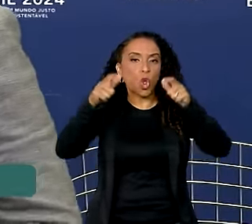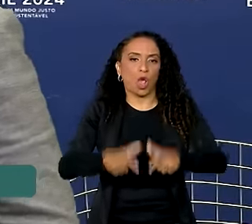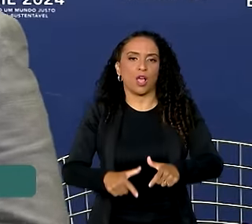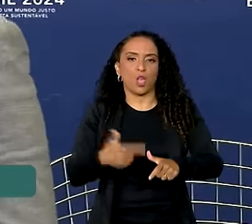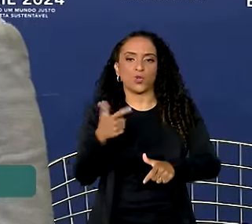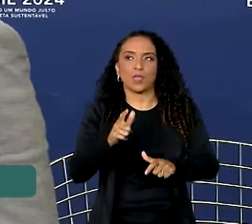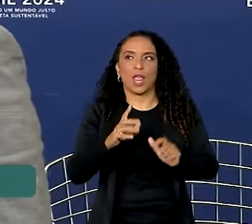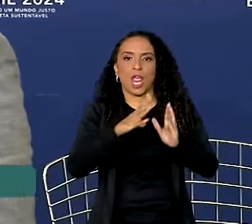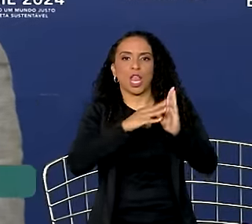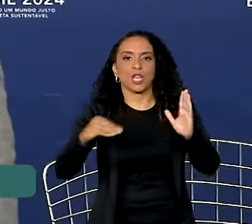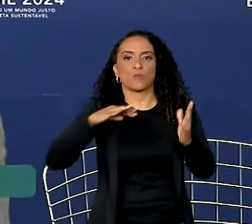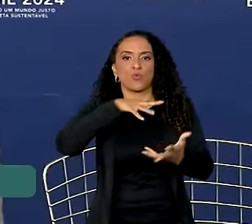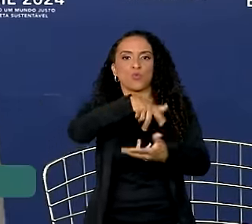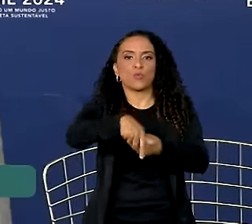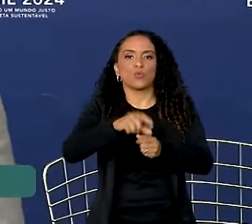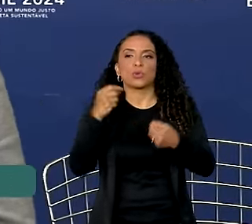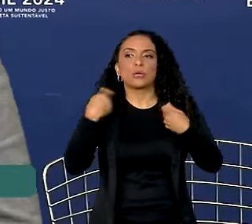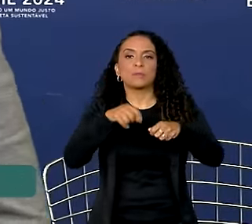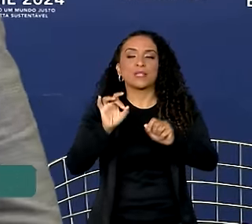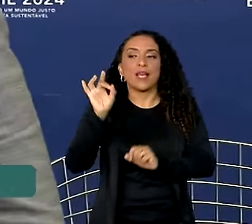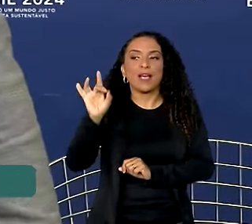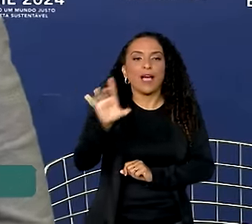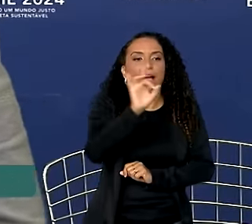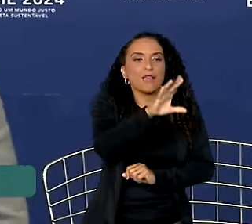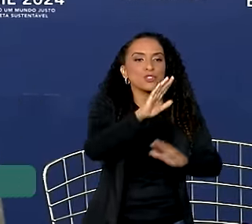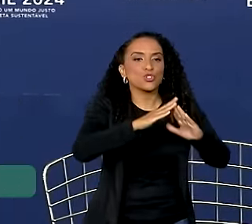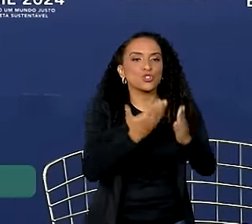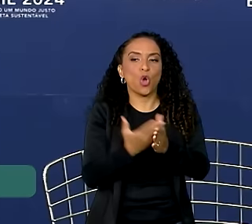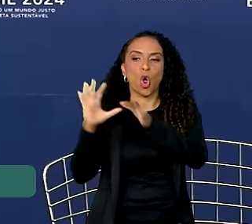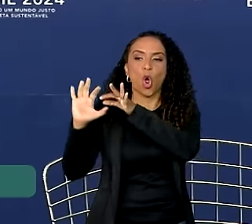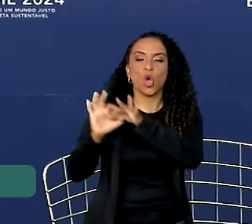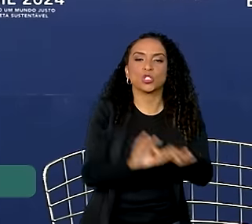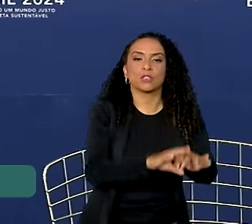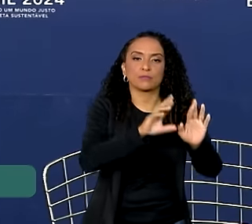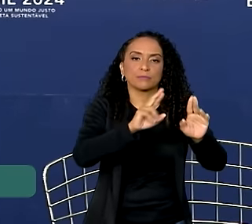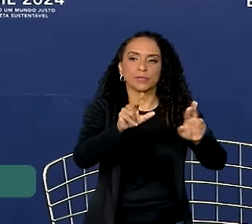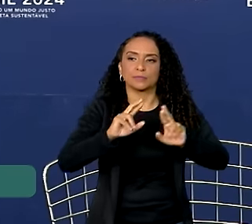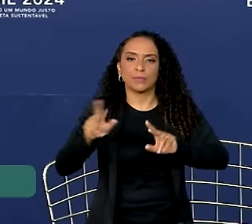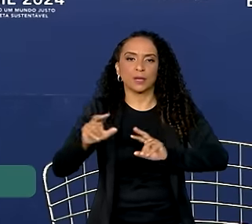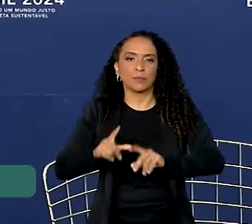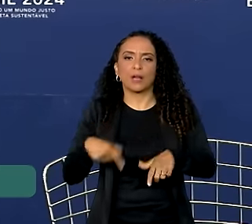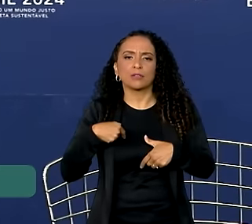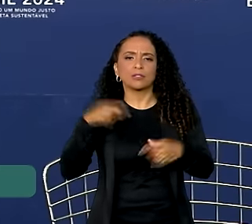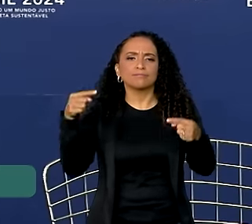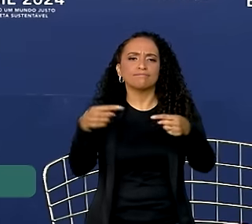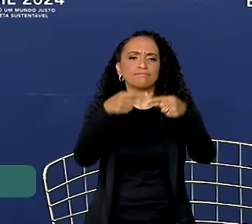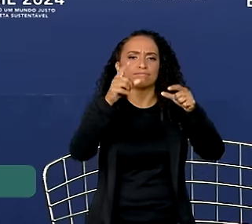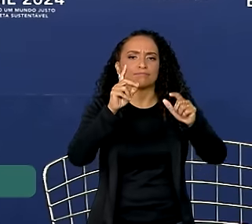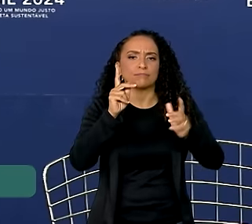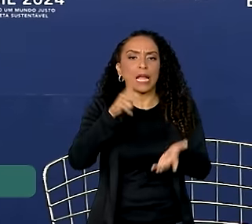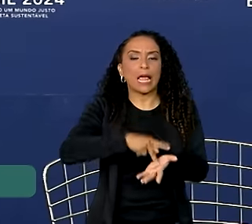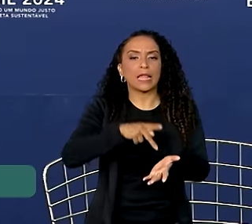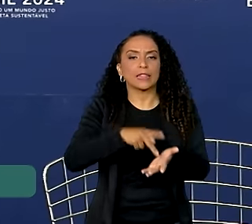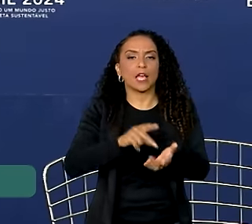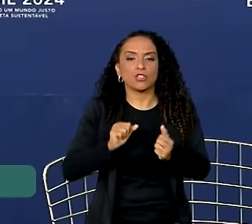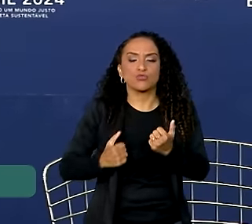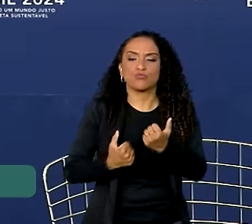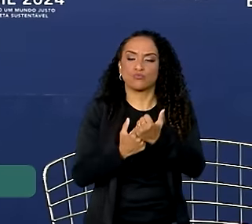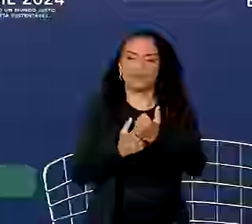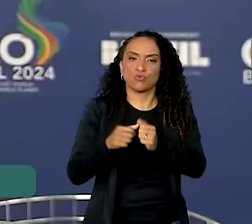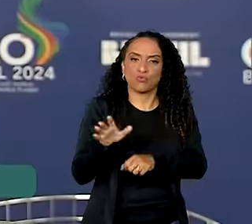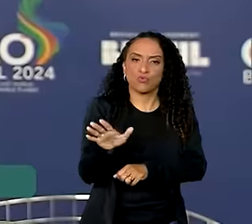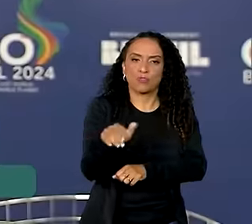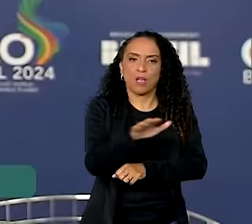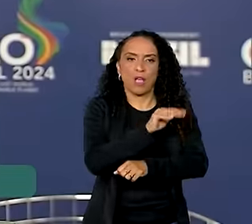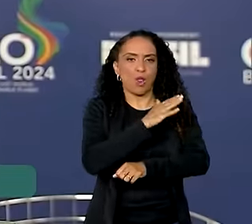existe um exemplo mundial de o que tem que ser. Cada escola, cada contexto vai precisar pensar o que faz sentido na sua realidade, o que engaja os estudantes